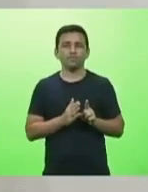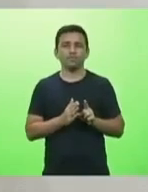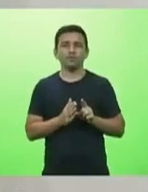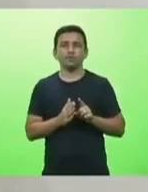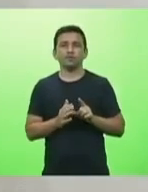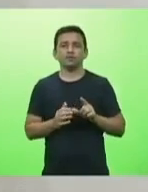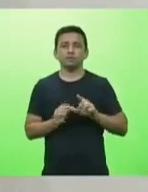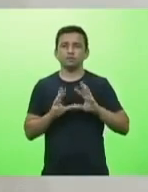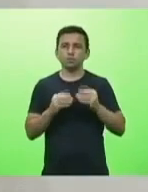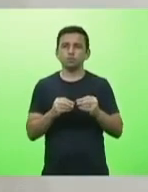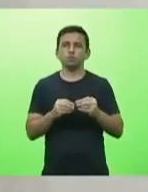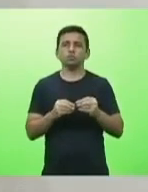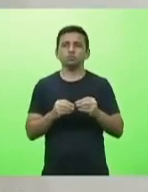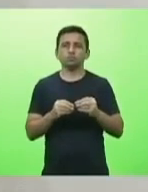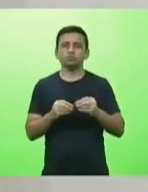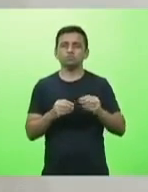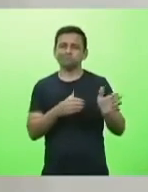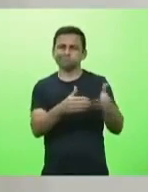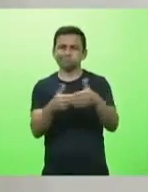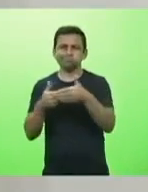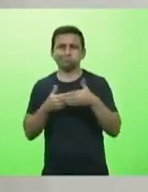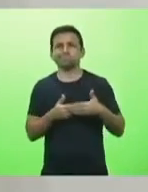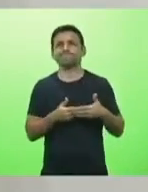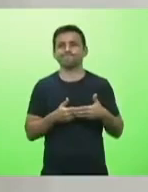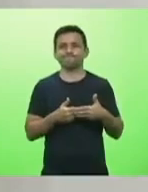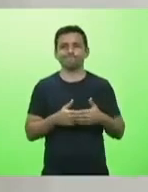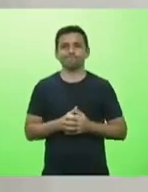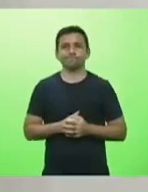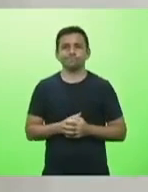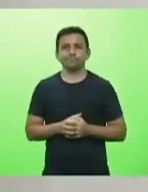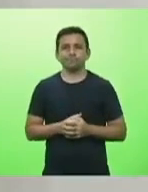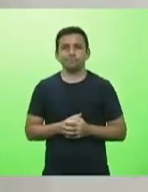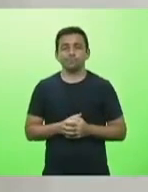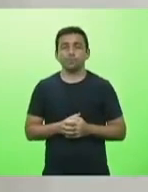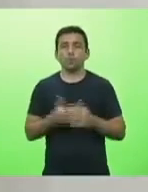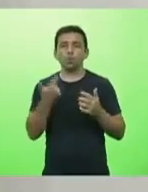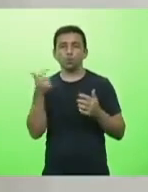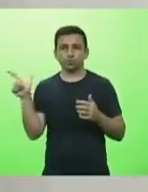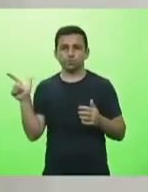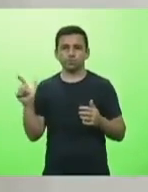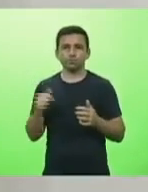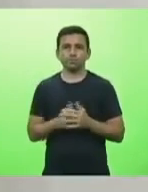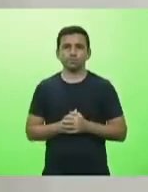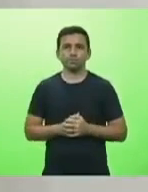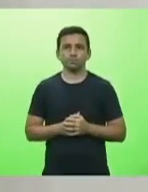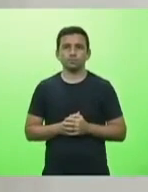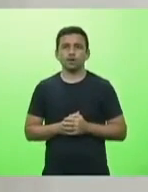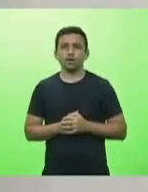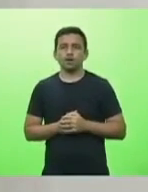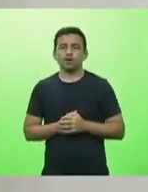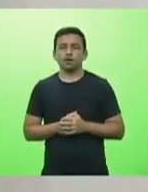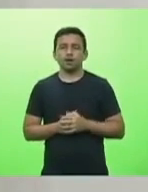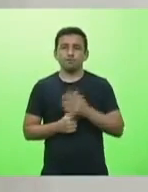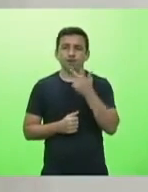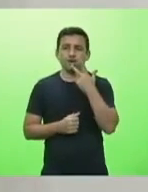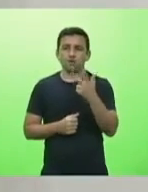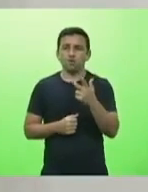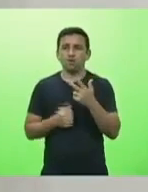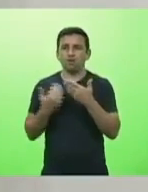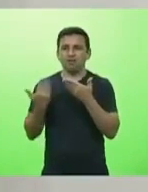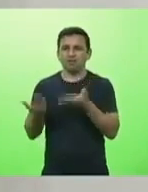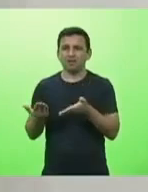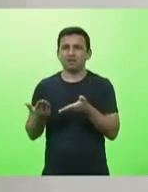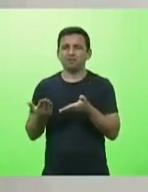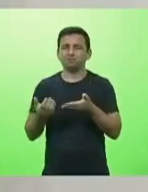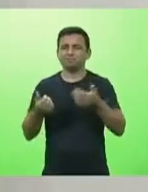setores deverão ser convocados para a reunião, entre eles o setor alimentício, de restaurantes e bares, lojas e